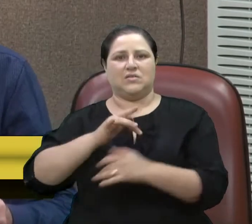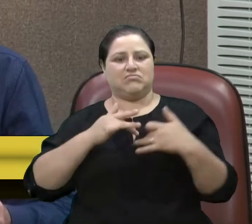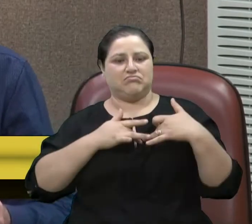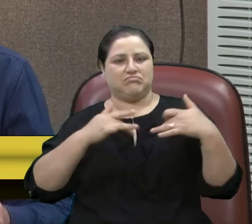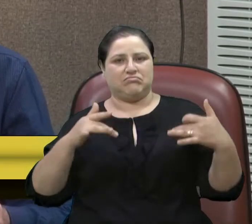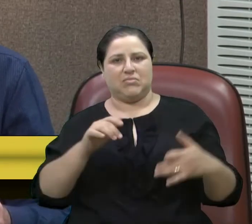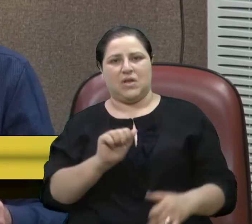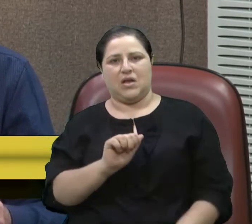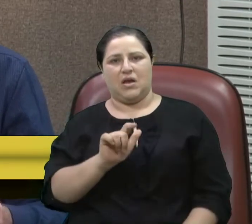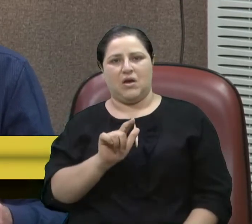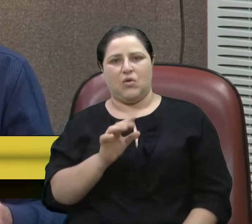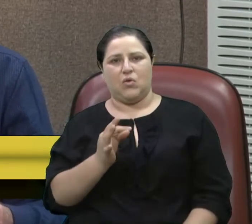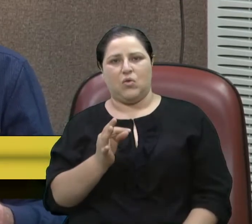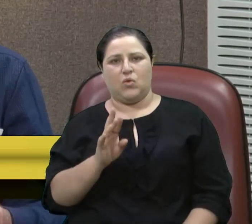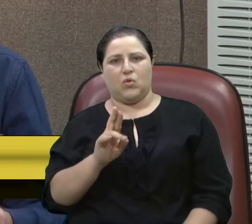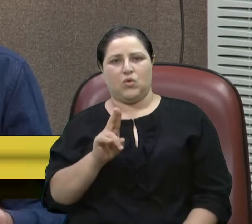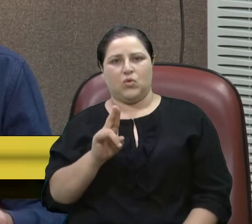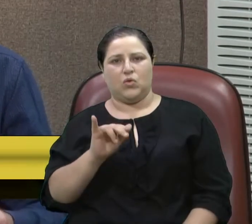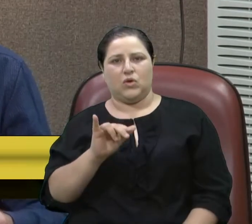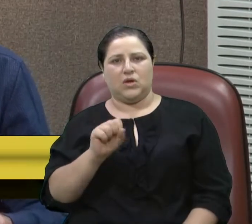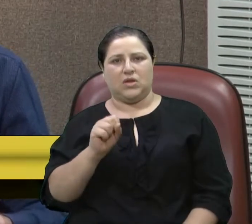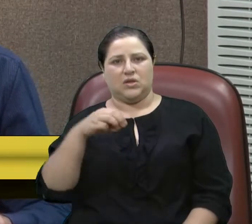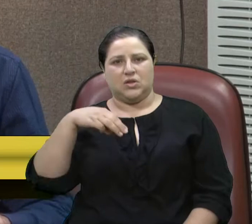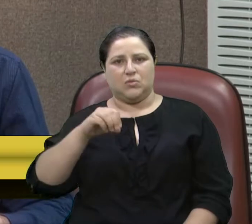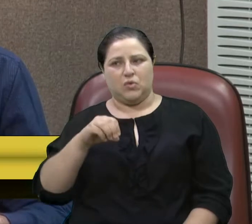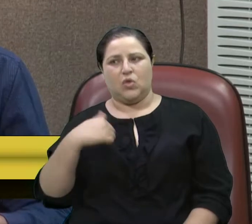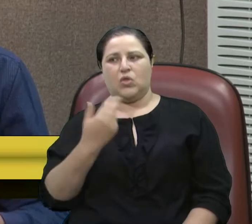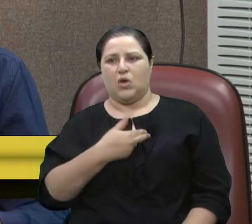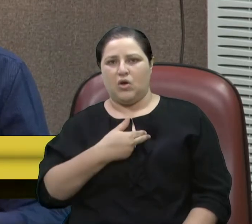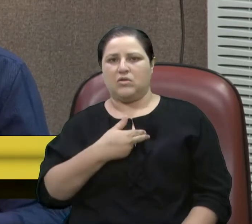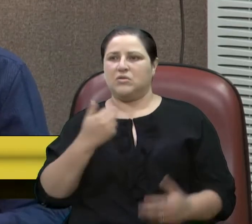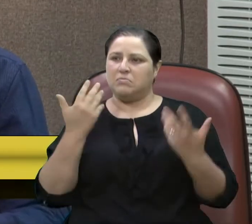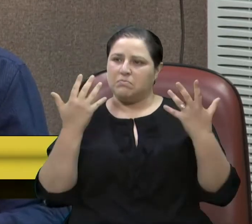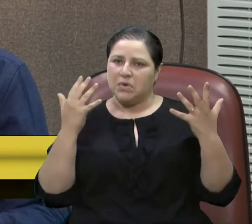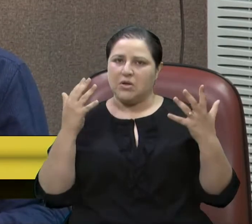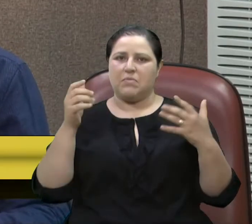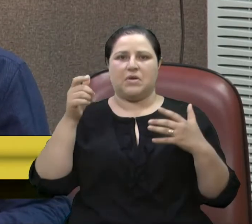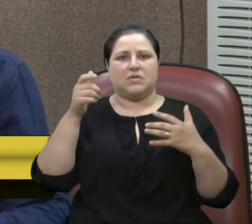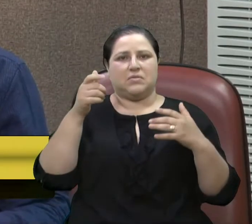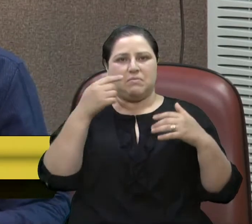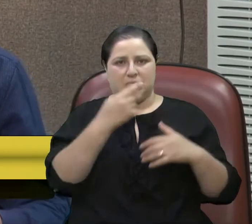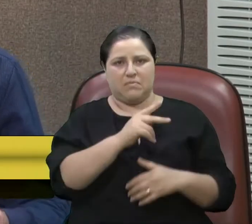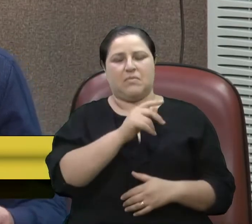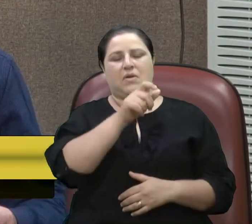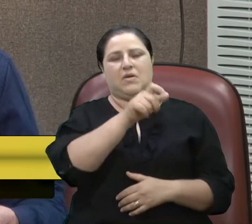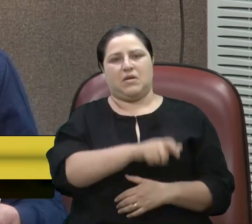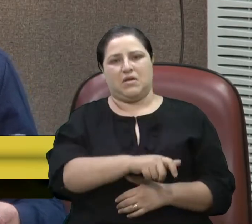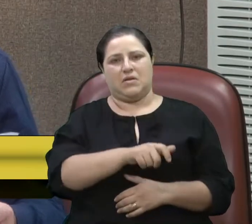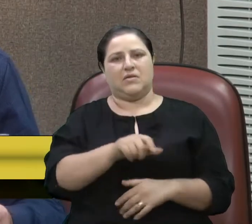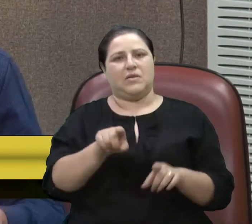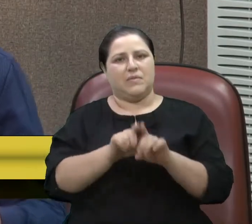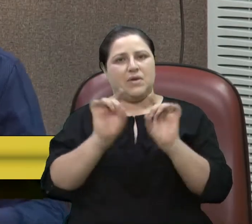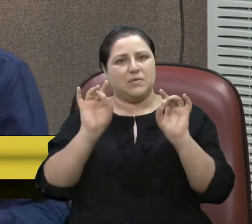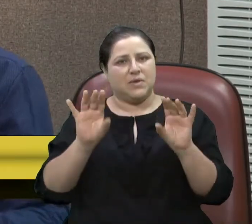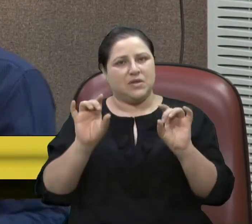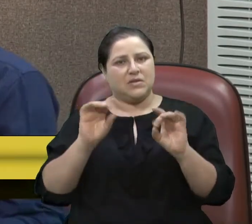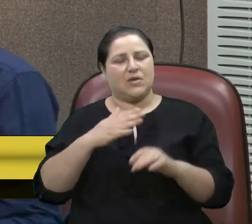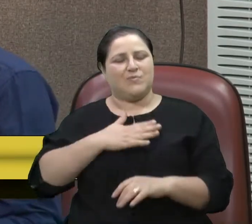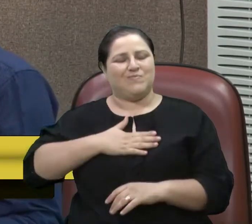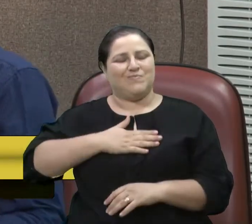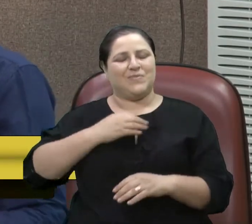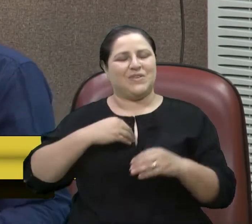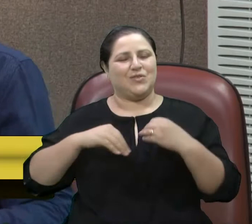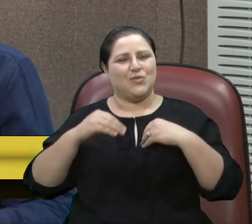merecedor de todo o nosso louvor. Em especial, nossos sentimentos ao nosso